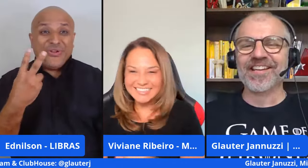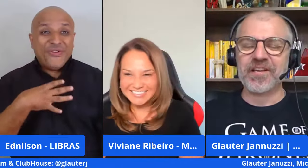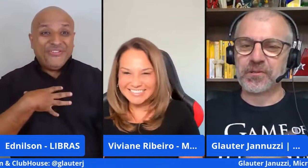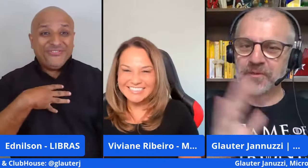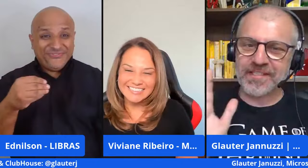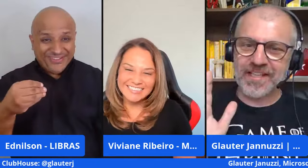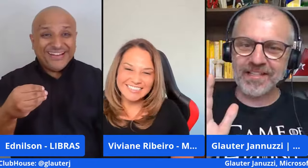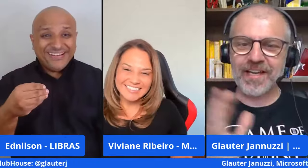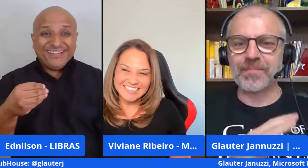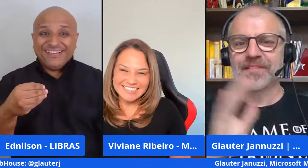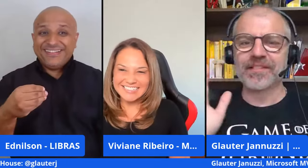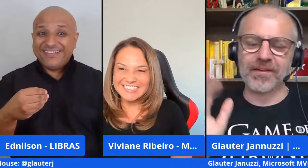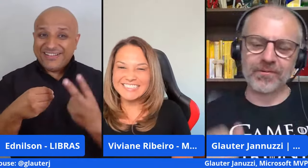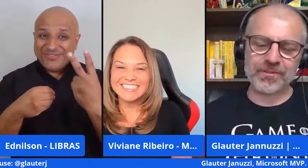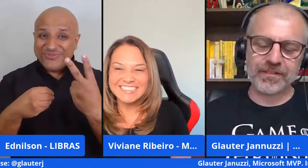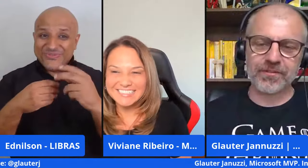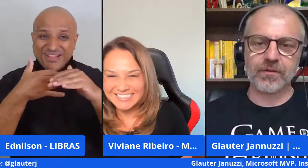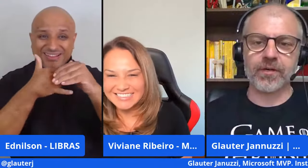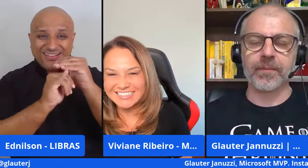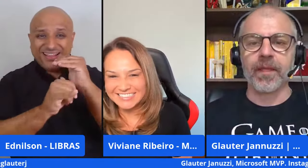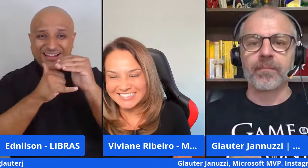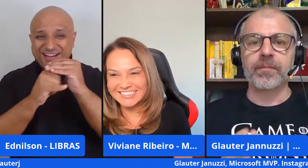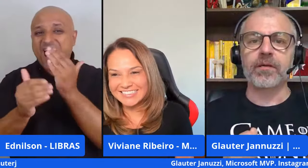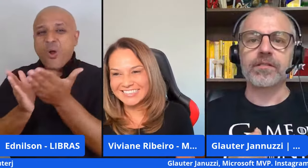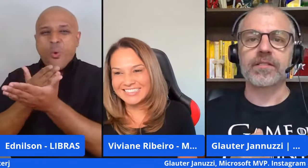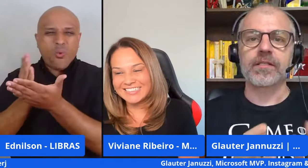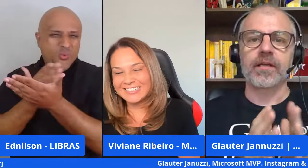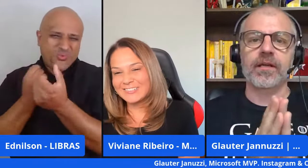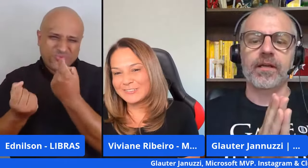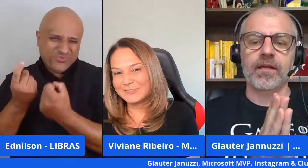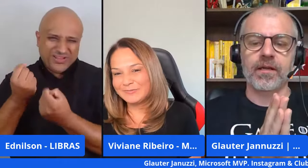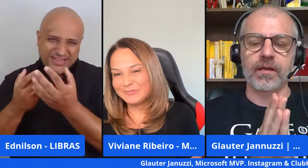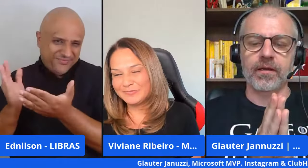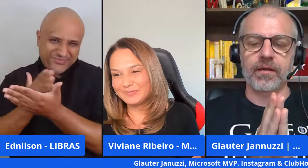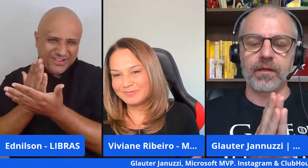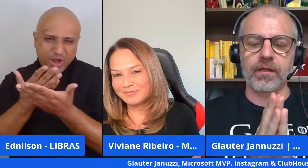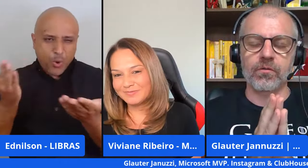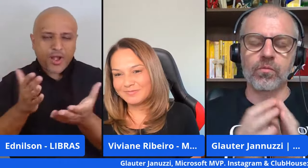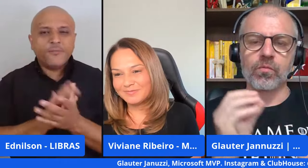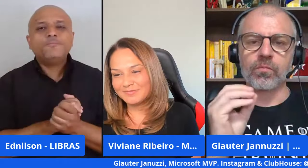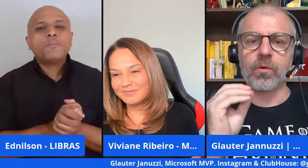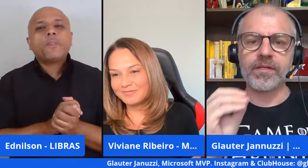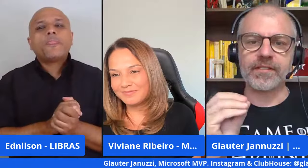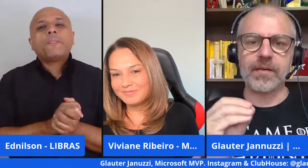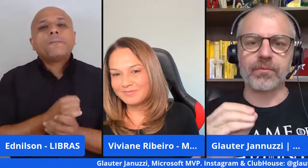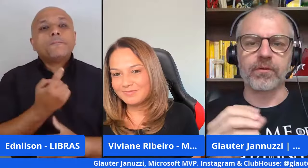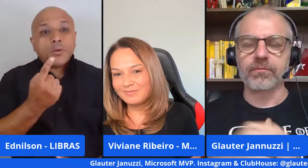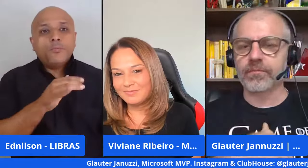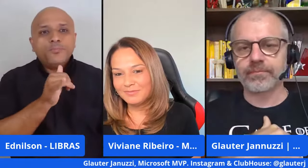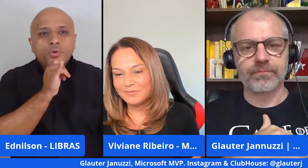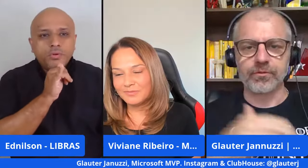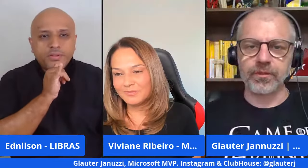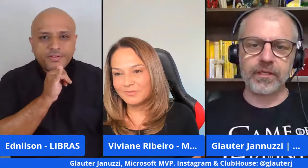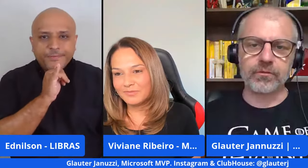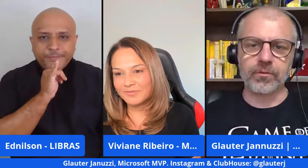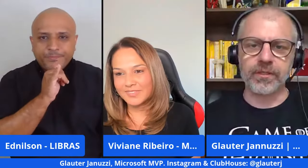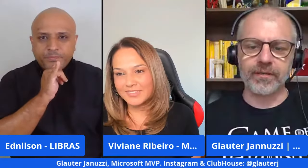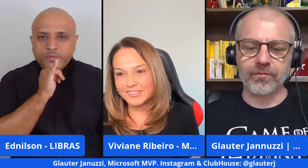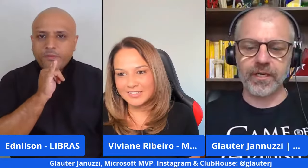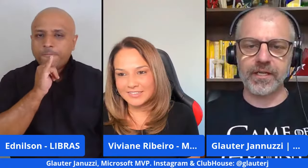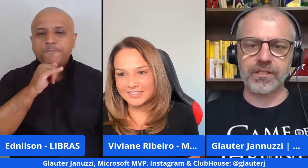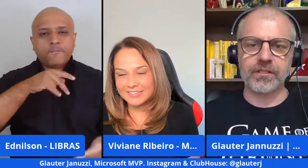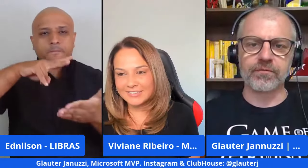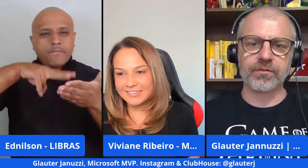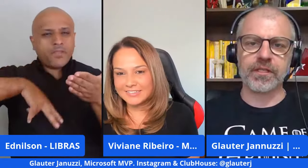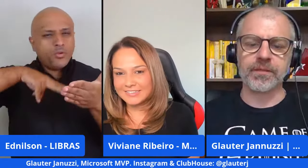e duas startups e alguns livros agora primeiro assim um bom exemplo eu sou leitor